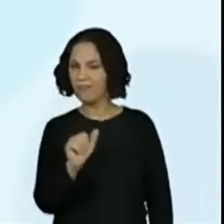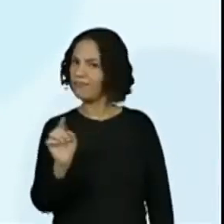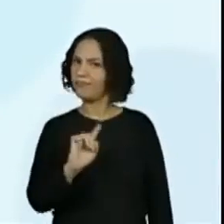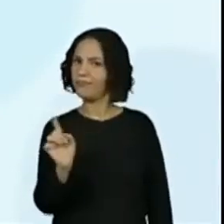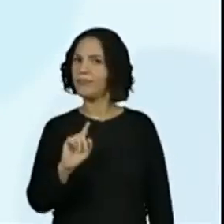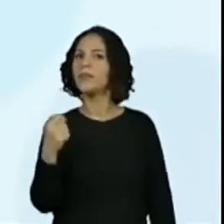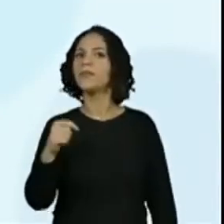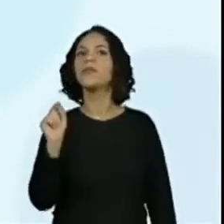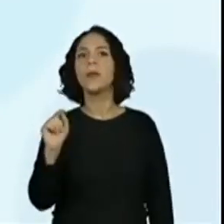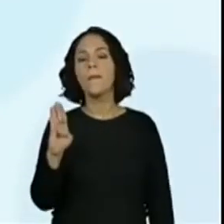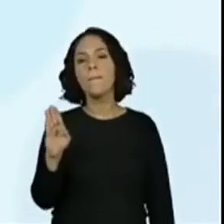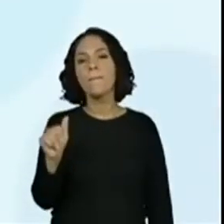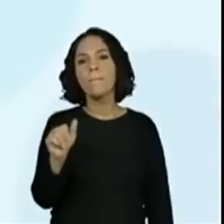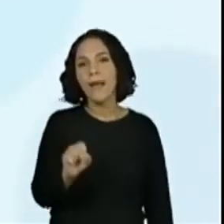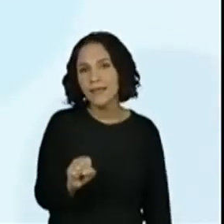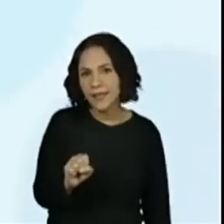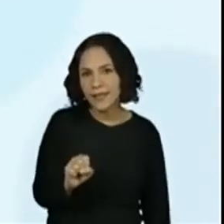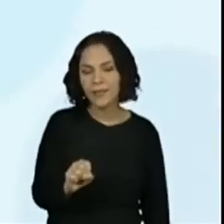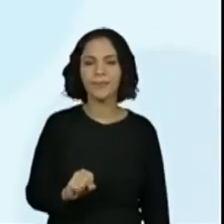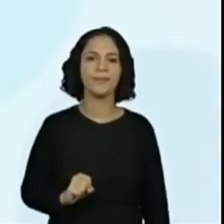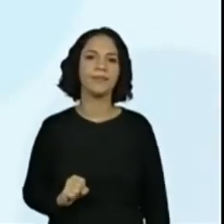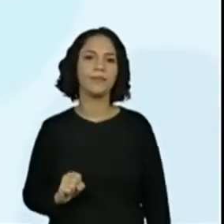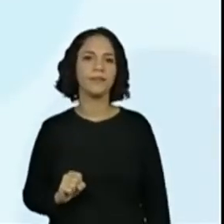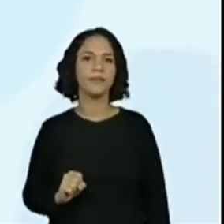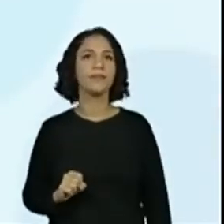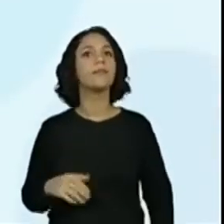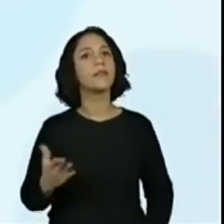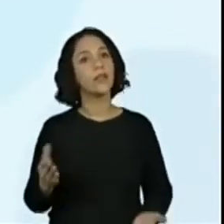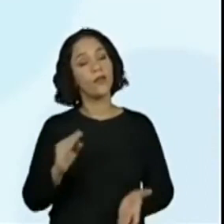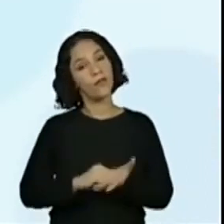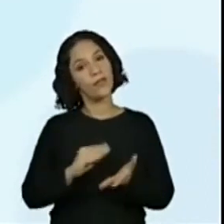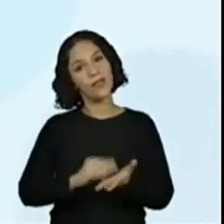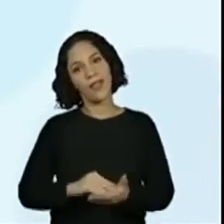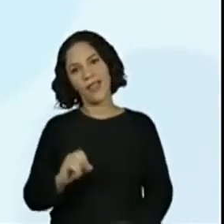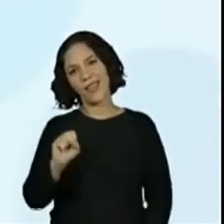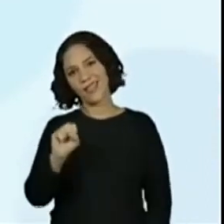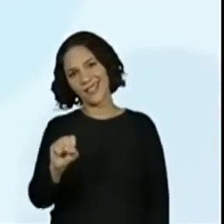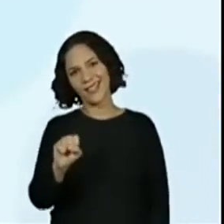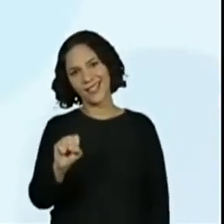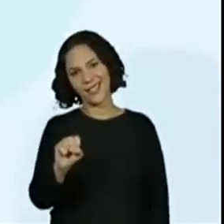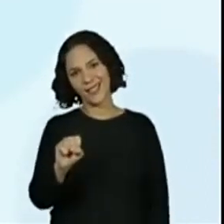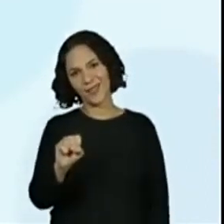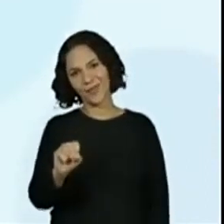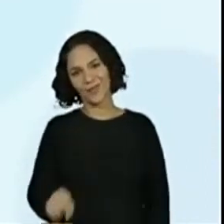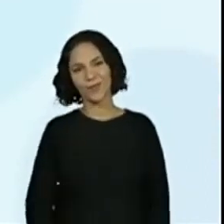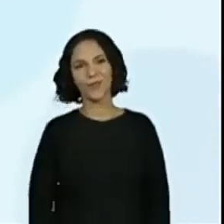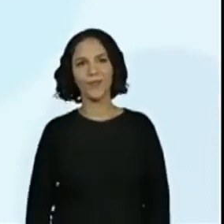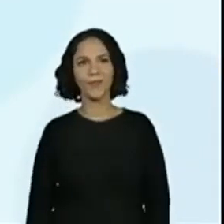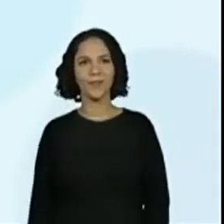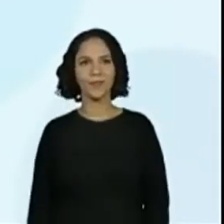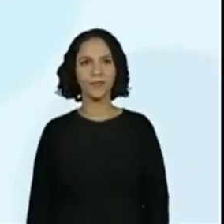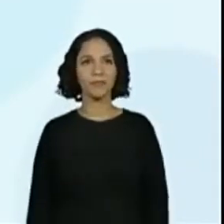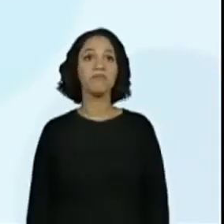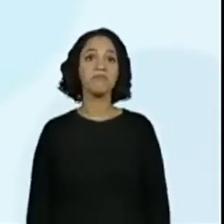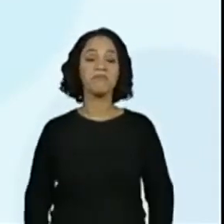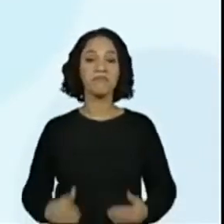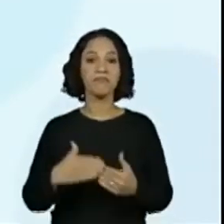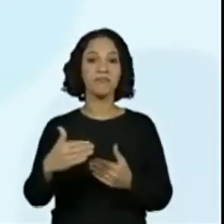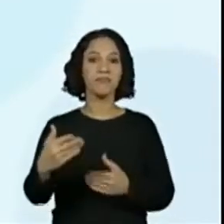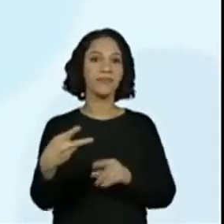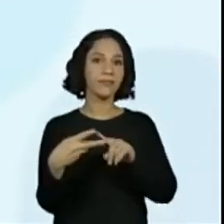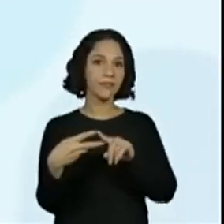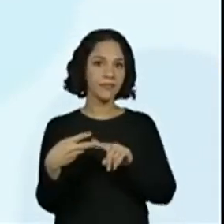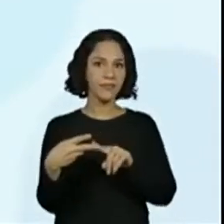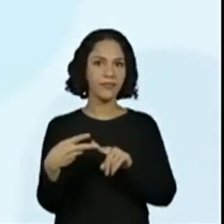preciso do BAS. E aí a gente precisa do S para dar esse som. As duas próximas,